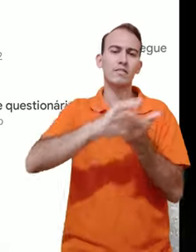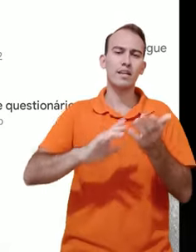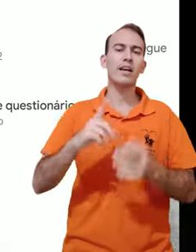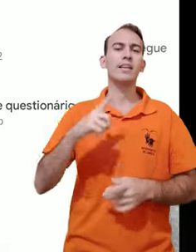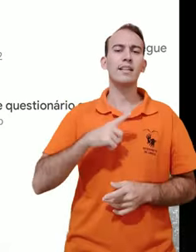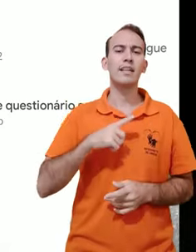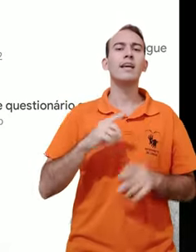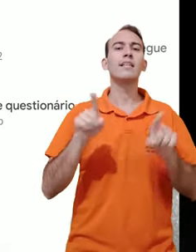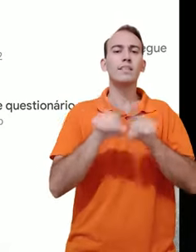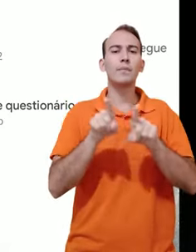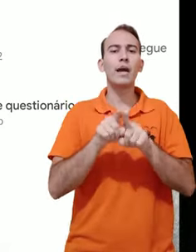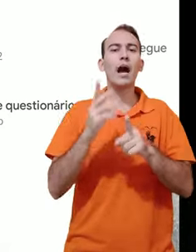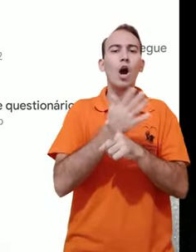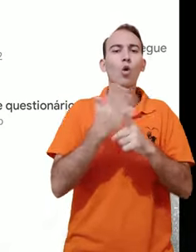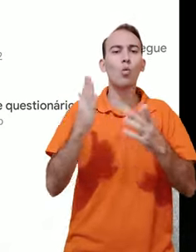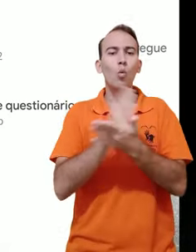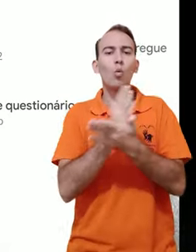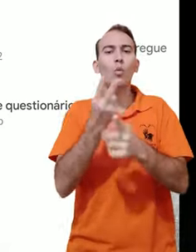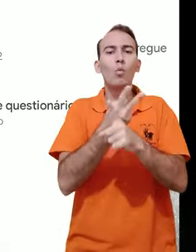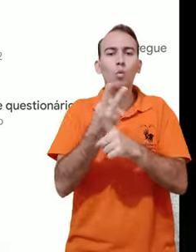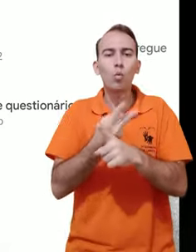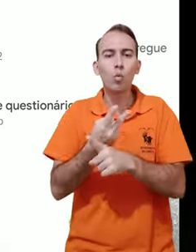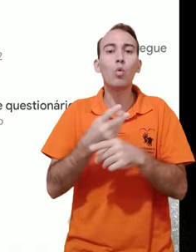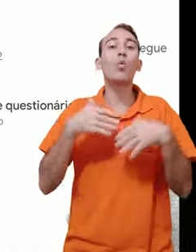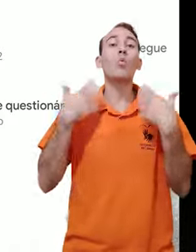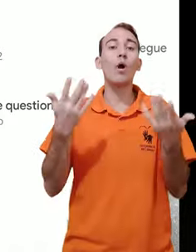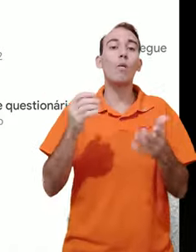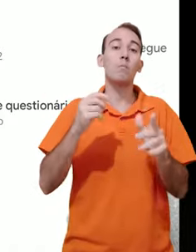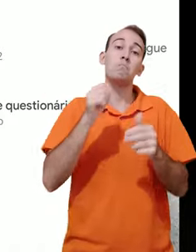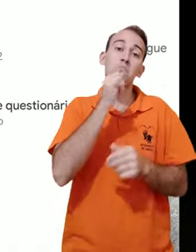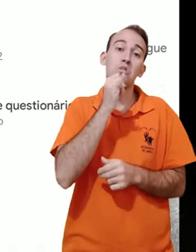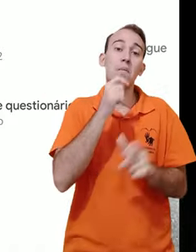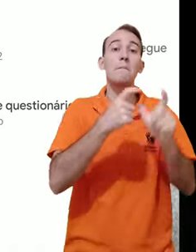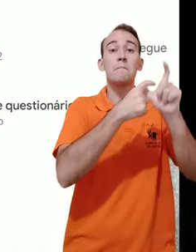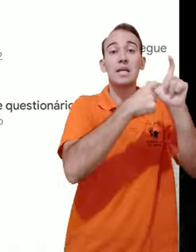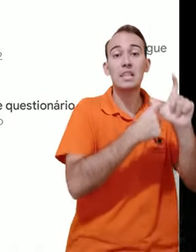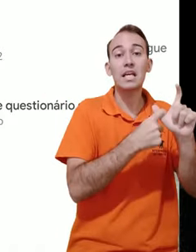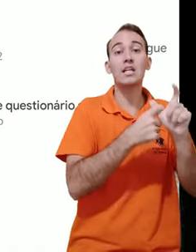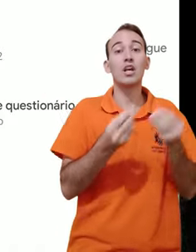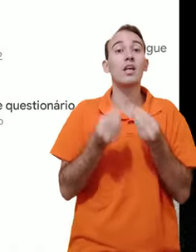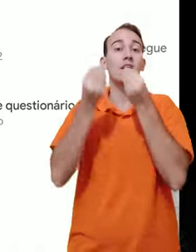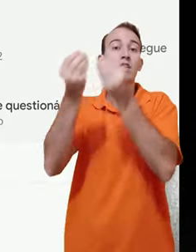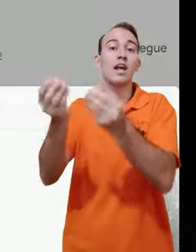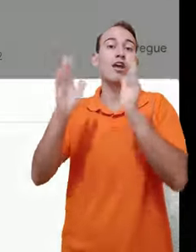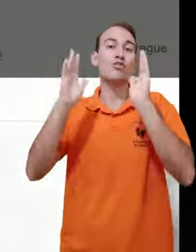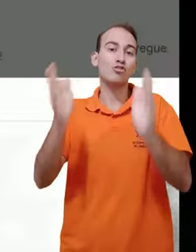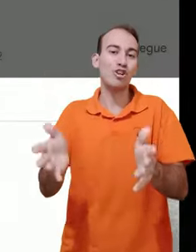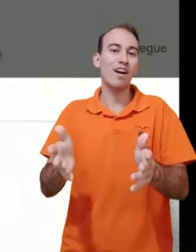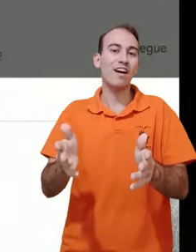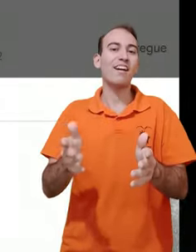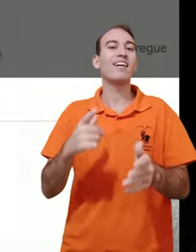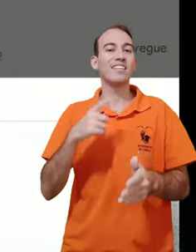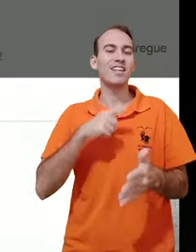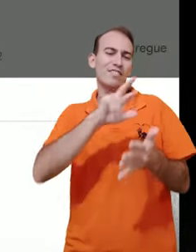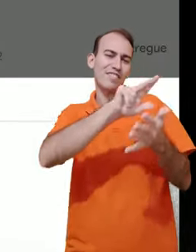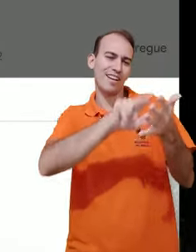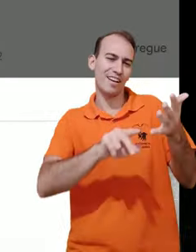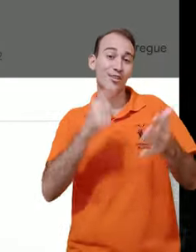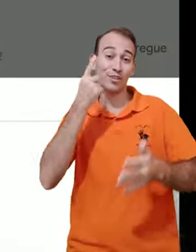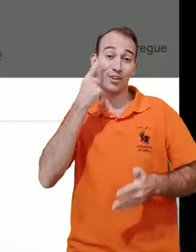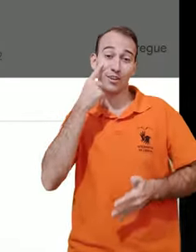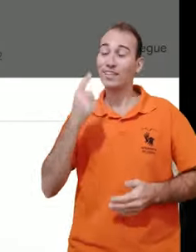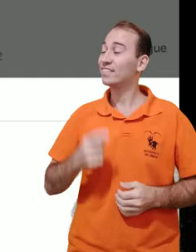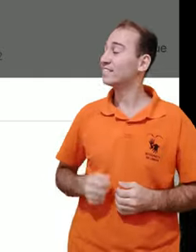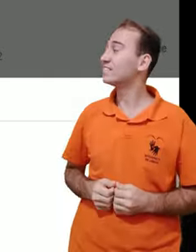classificação dela. Mas ao clicar em filtrar, no ícone superior direito, você pode separar as atividades quanto à sua resolução.